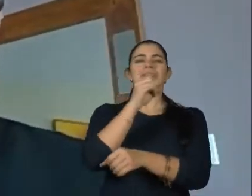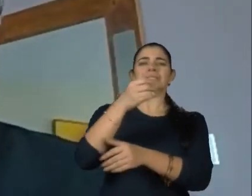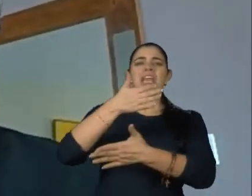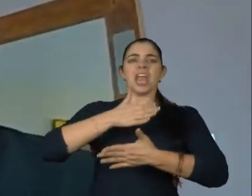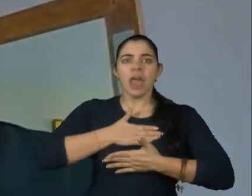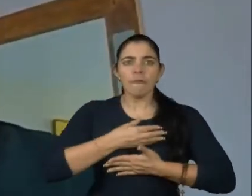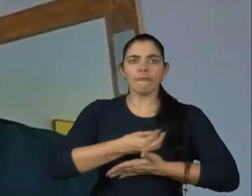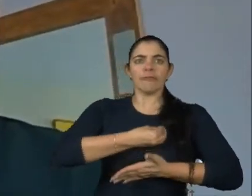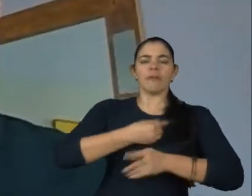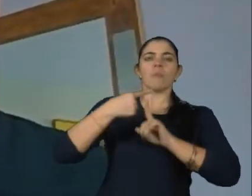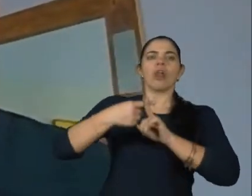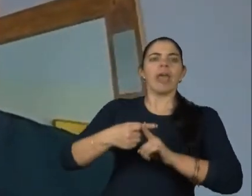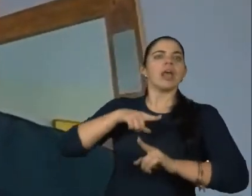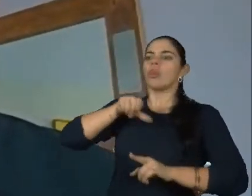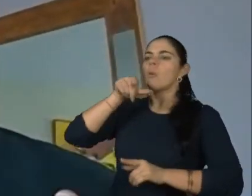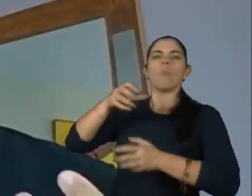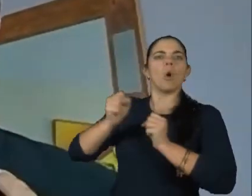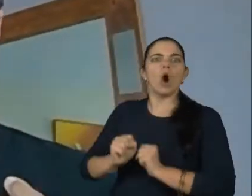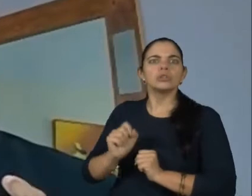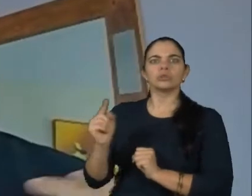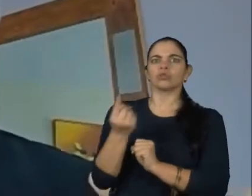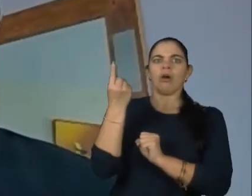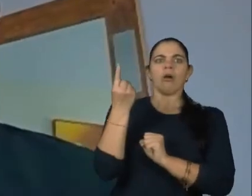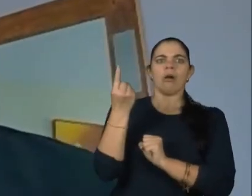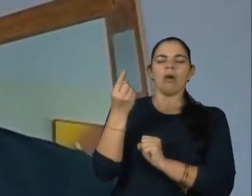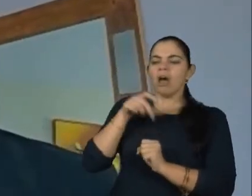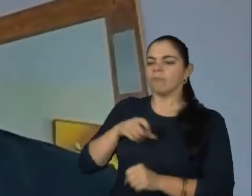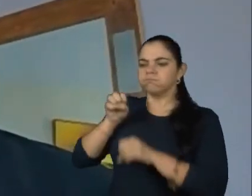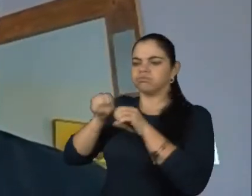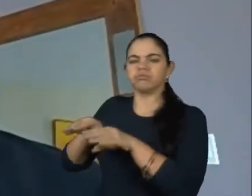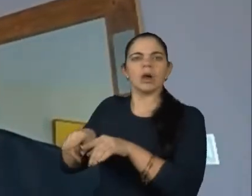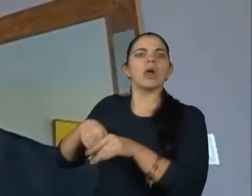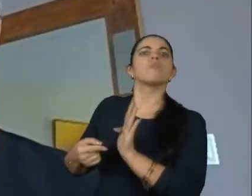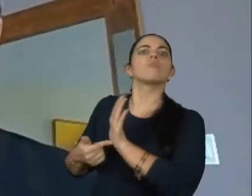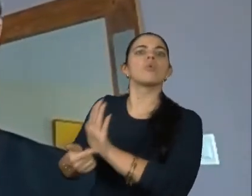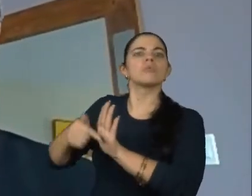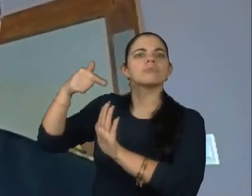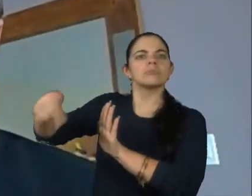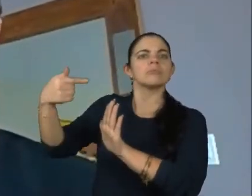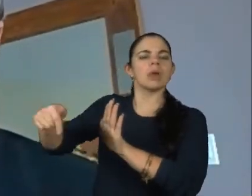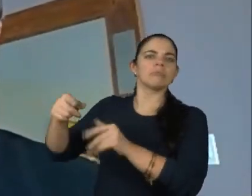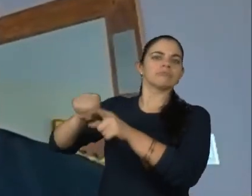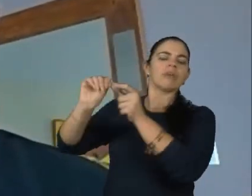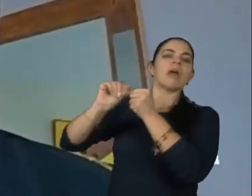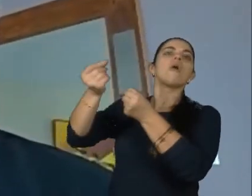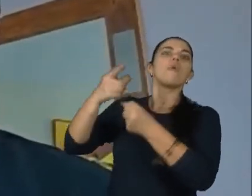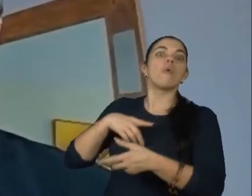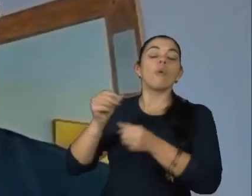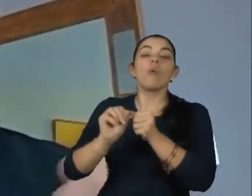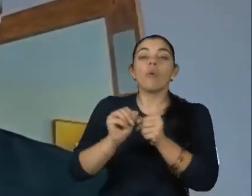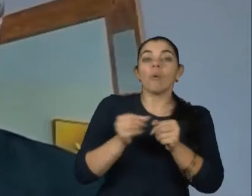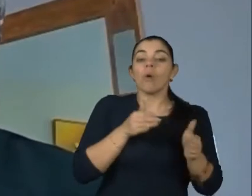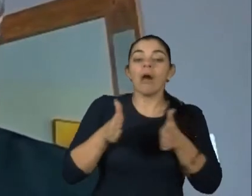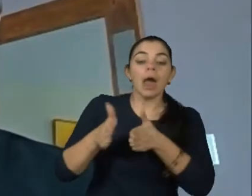fiz tudo isso, eu vou ter autoestima e essa autoconfiança e autoestima é que vão pavimentar o caminho para que